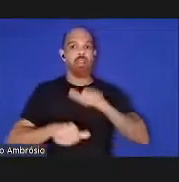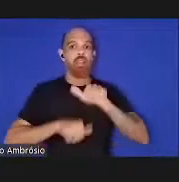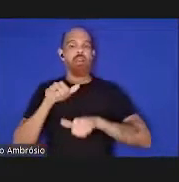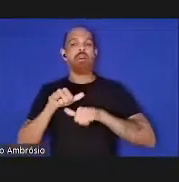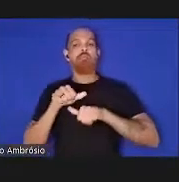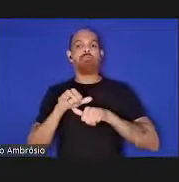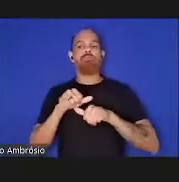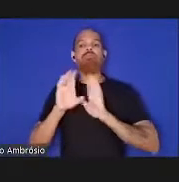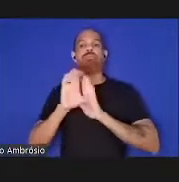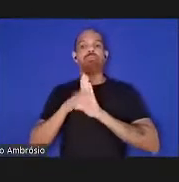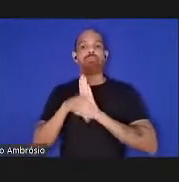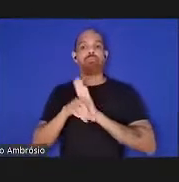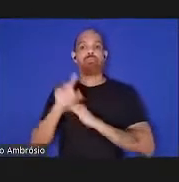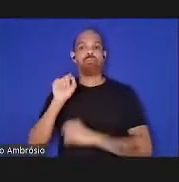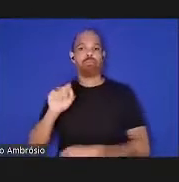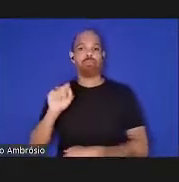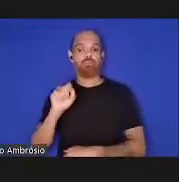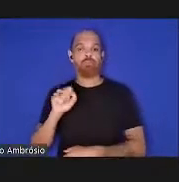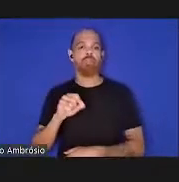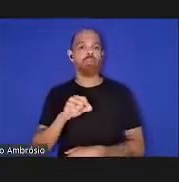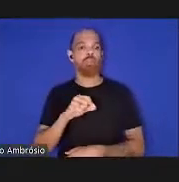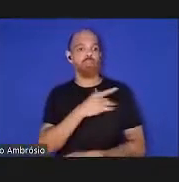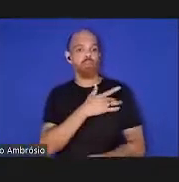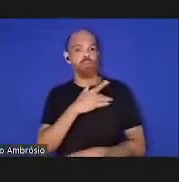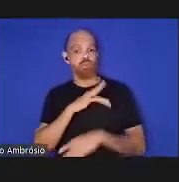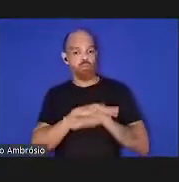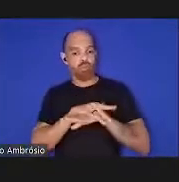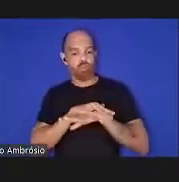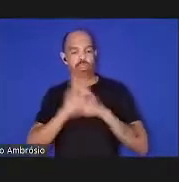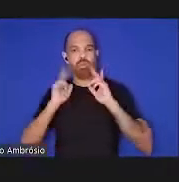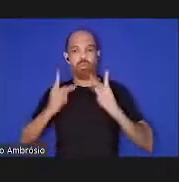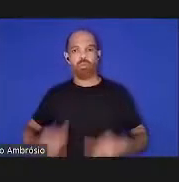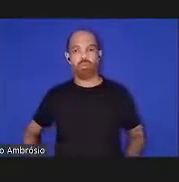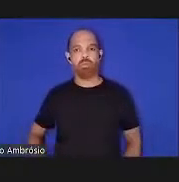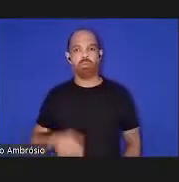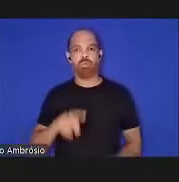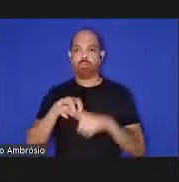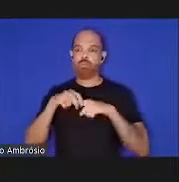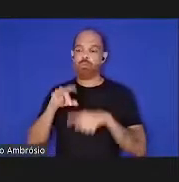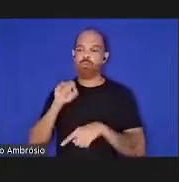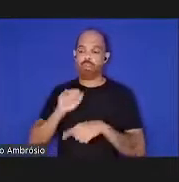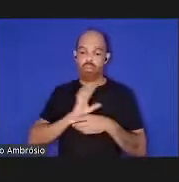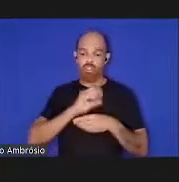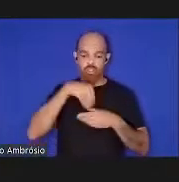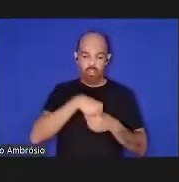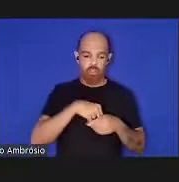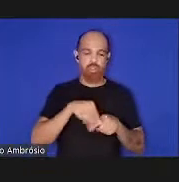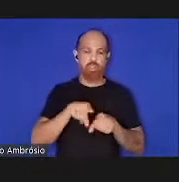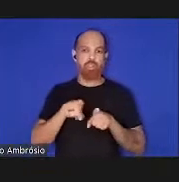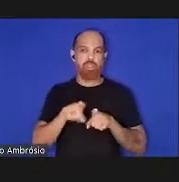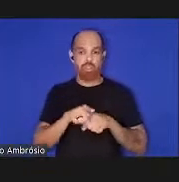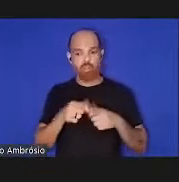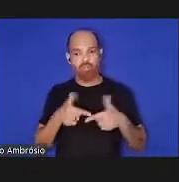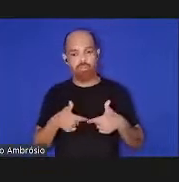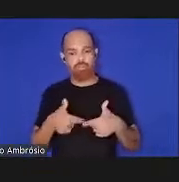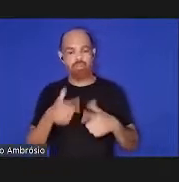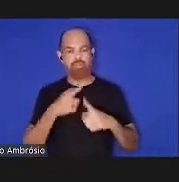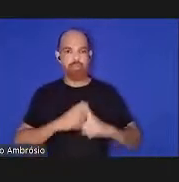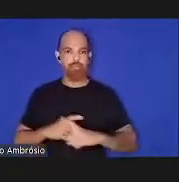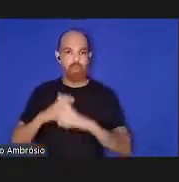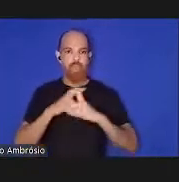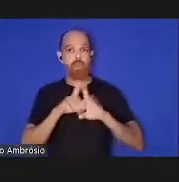compreensão da determinação das doenças humanas não apenas por fatores endógenos e agentes infecciosos mas também por